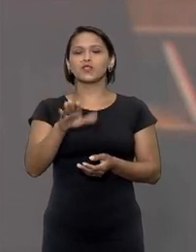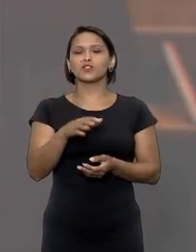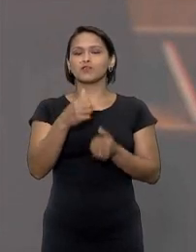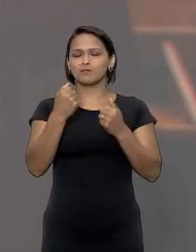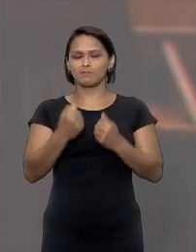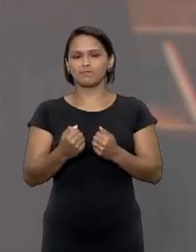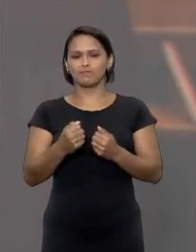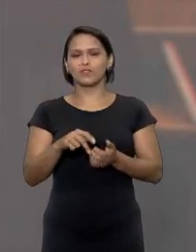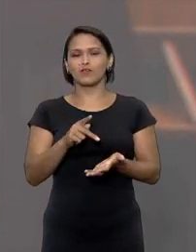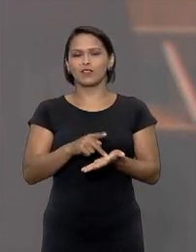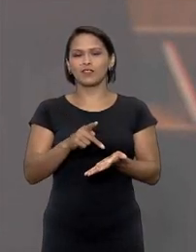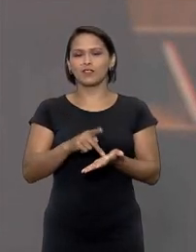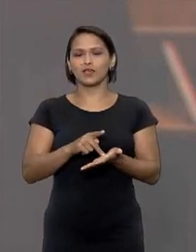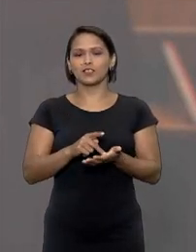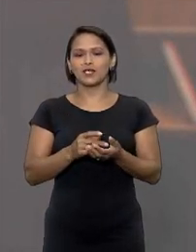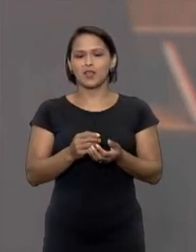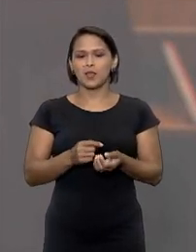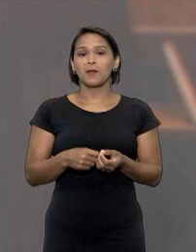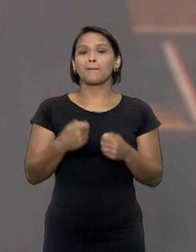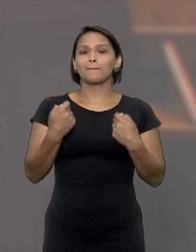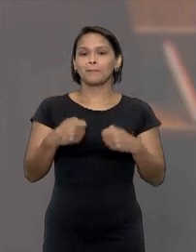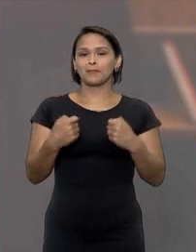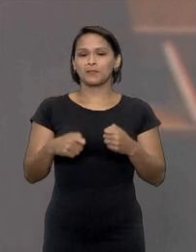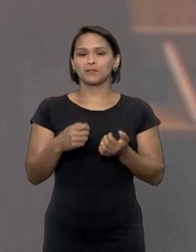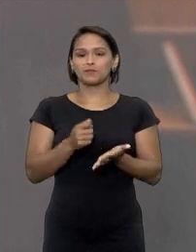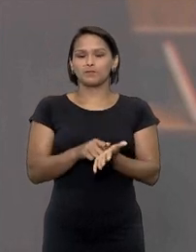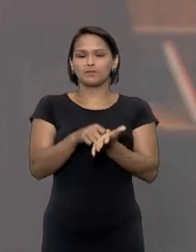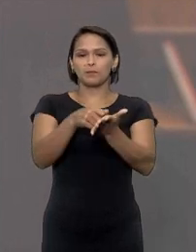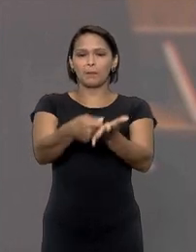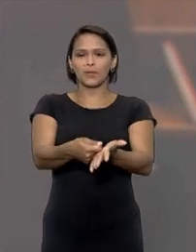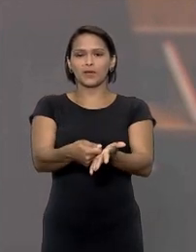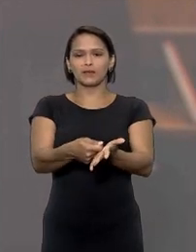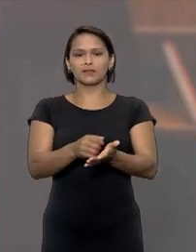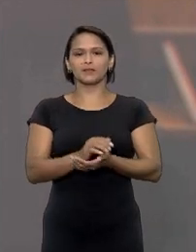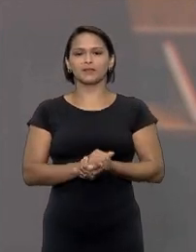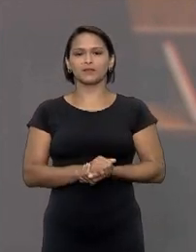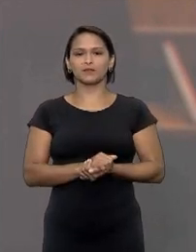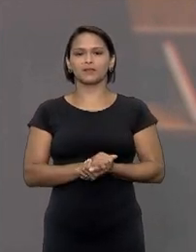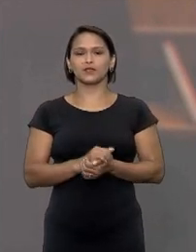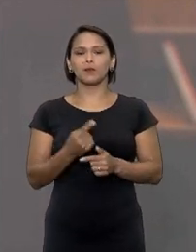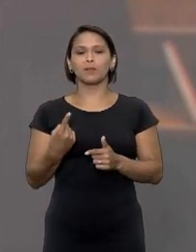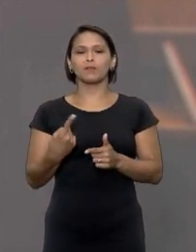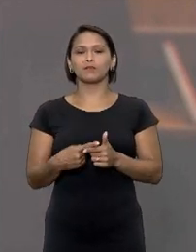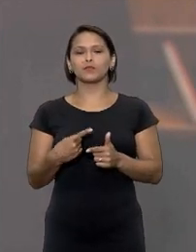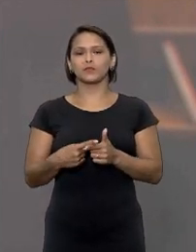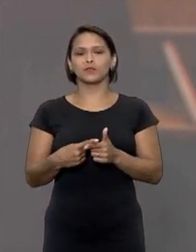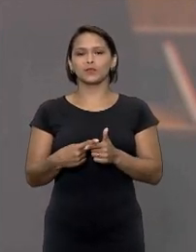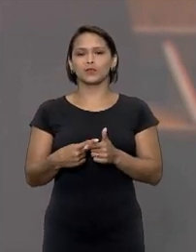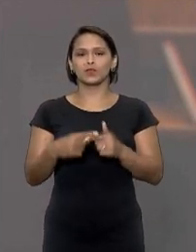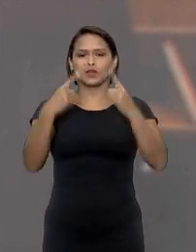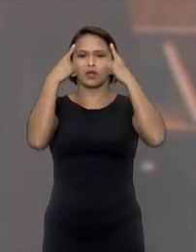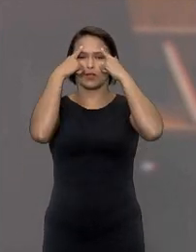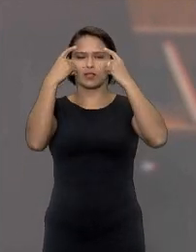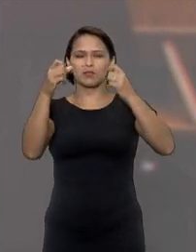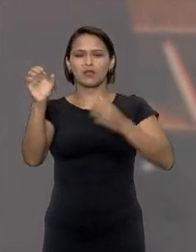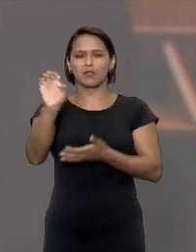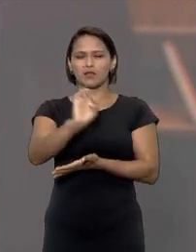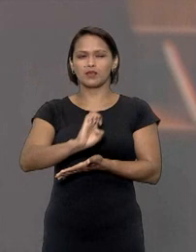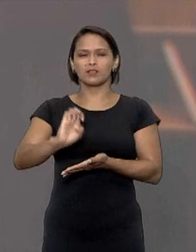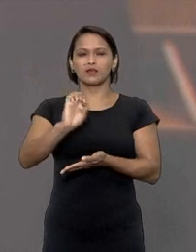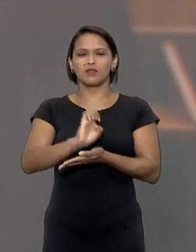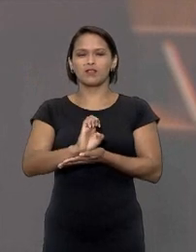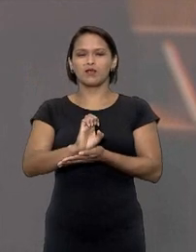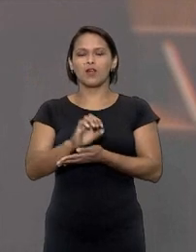aceito e a operadora do plano foi condenada a custear a fertilização isso porque o tribunal estadual considerou que essa técnica pode ser